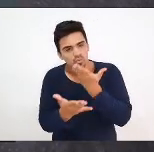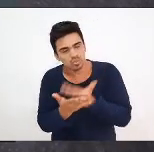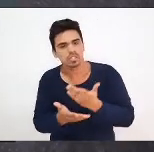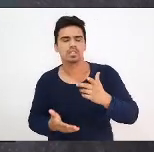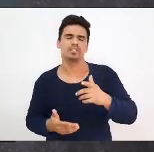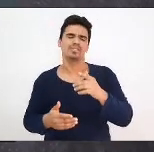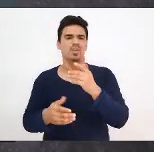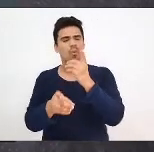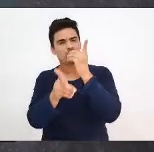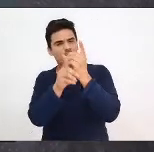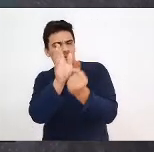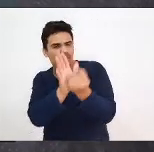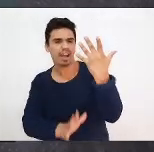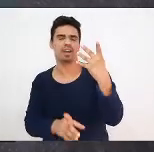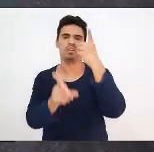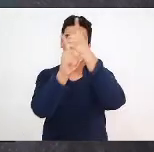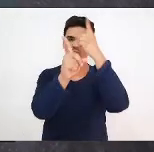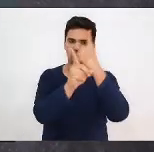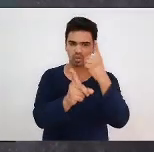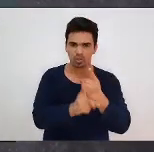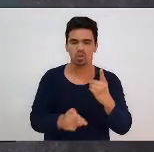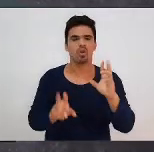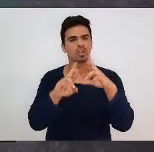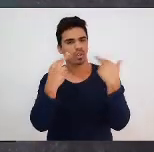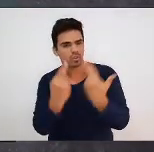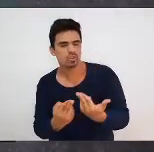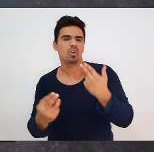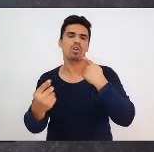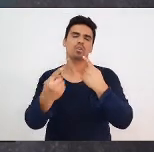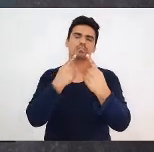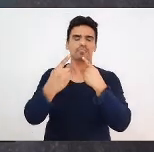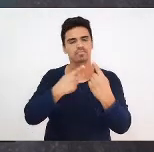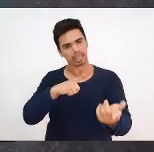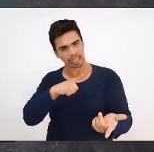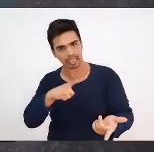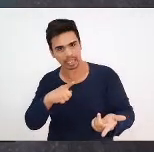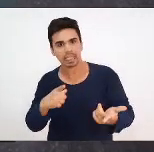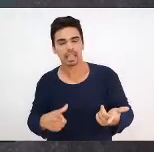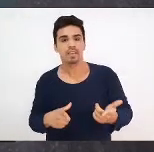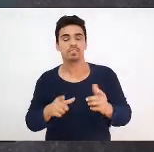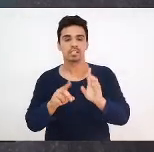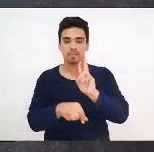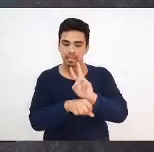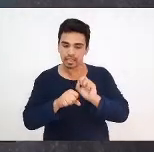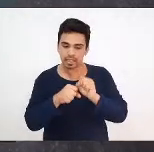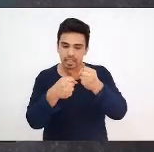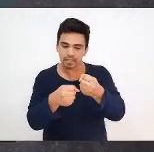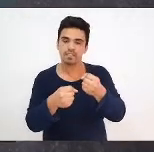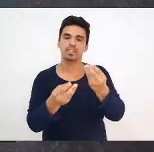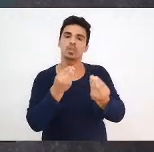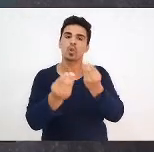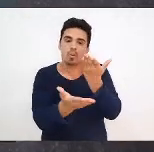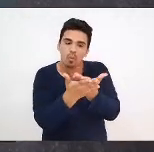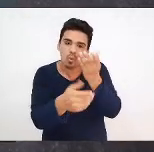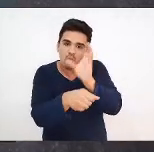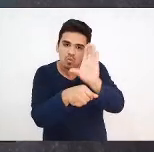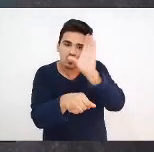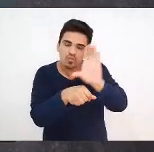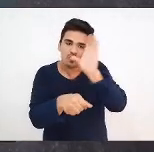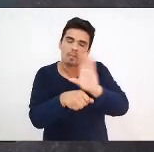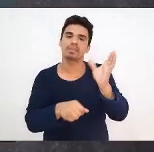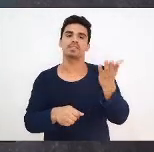muitos os diálogos, sempre na perspectiva da defesa da formação e na perspectiva de